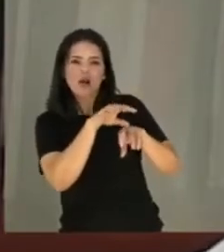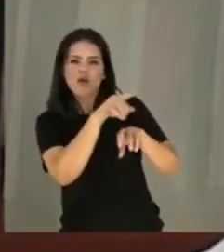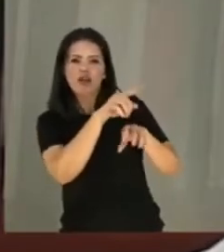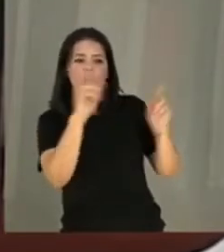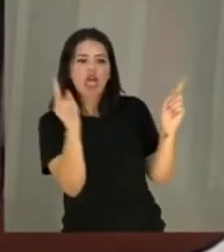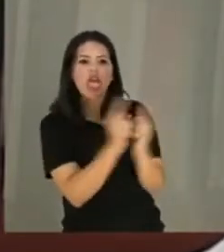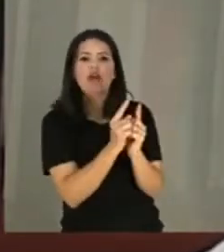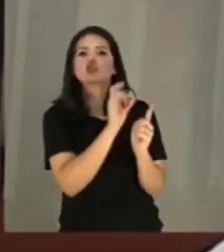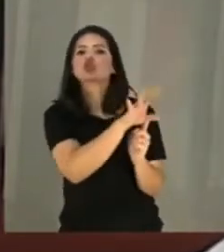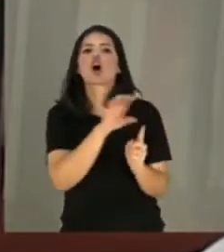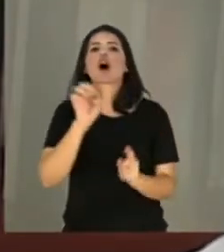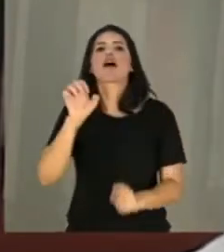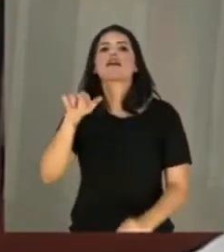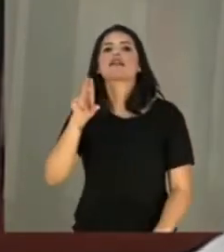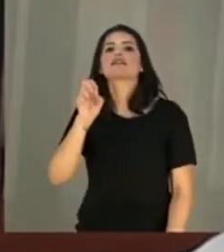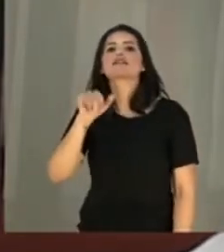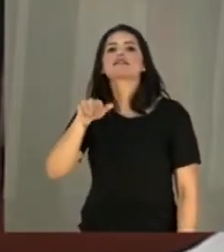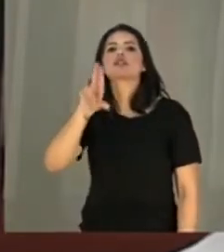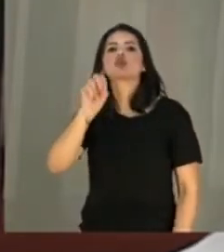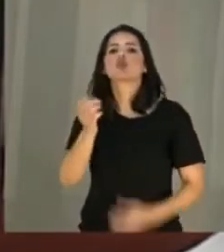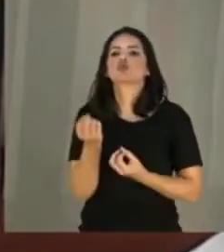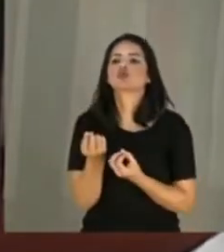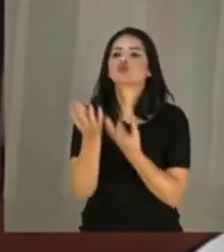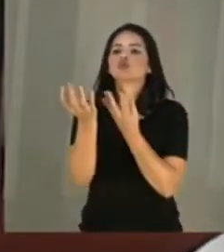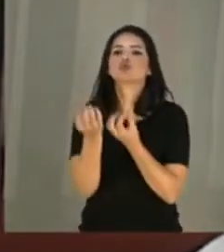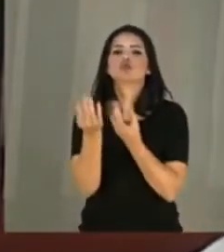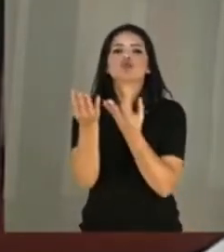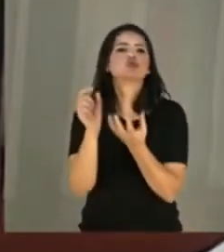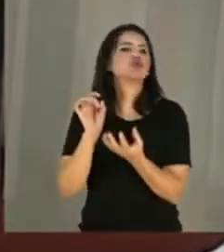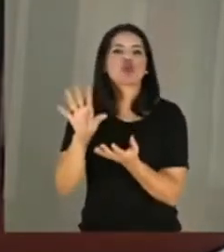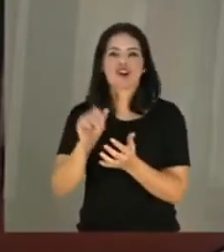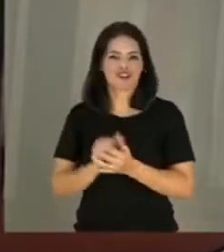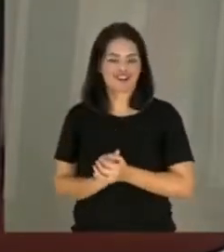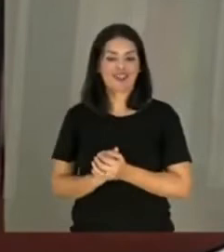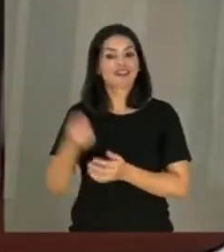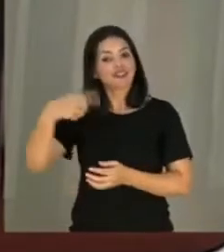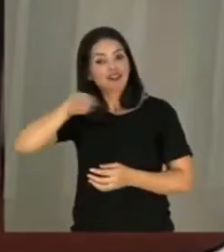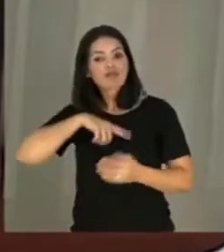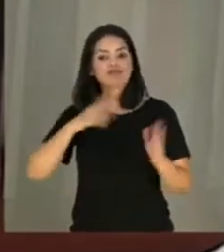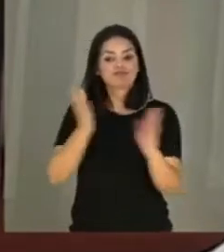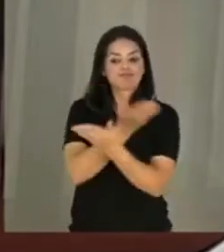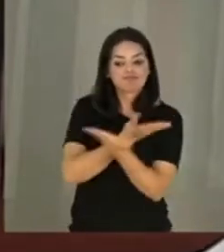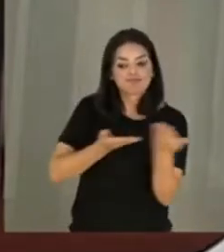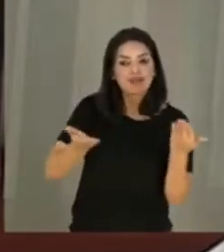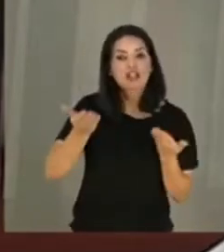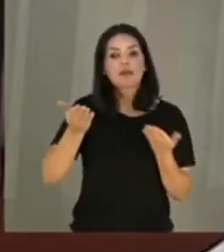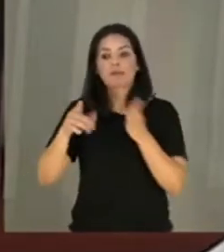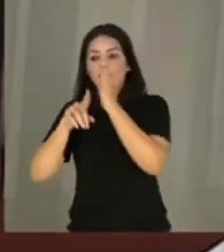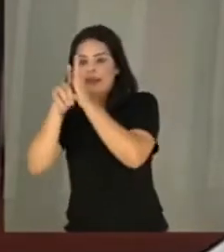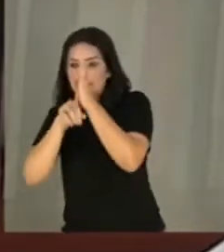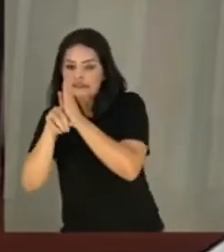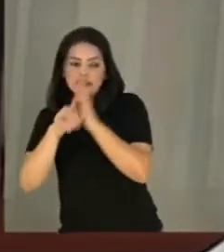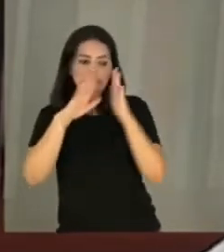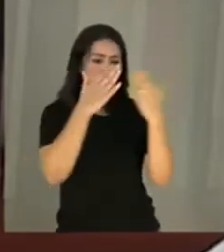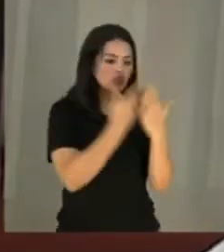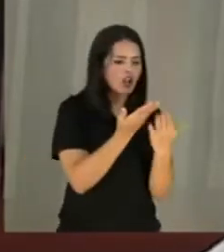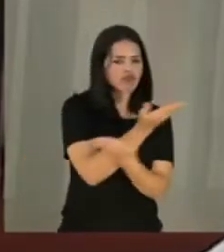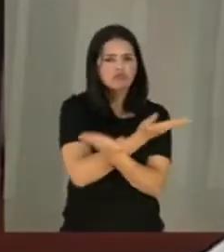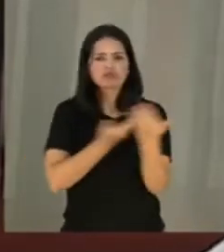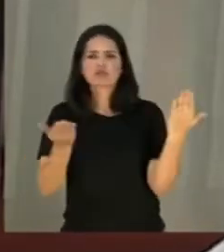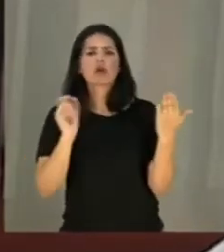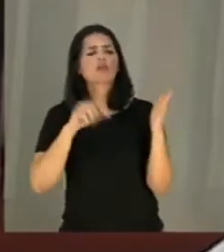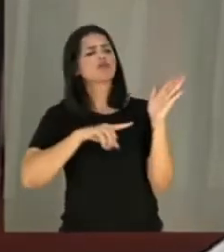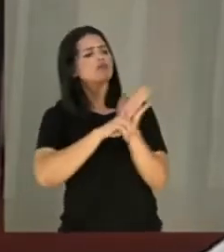Considerando os elementos destacados, a resistência aos diálogos com a pesquisa e as escolas, o que importa é que questionemos a o que se opõe à